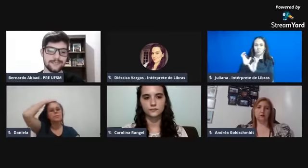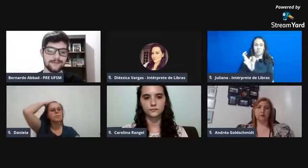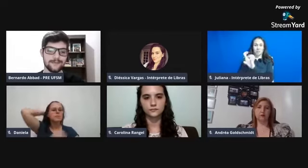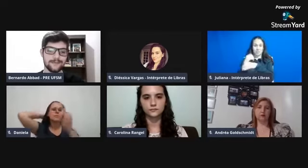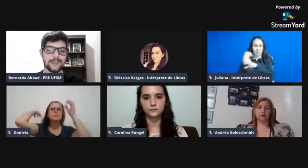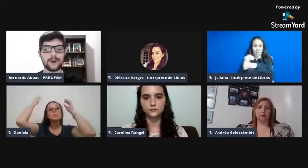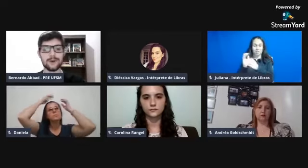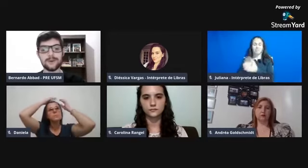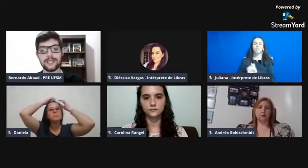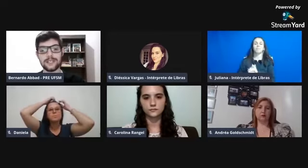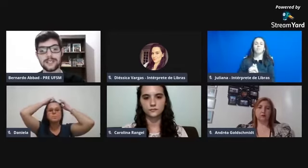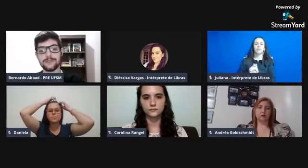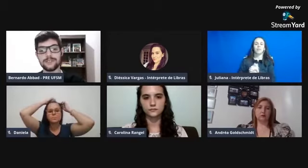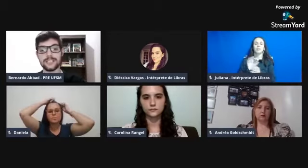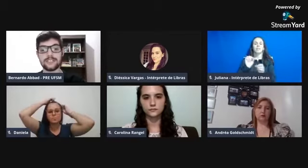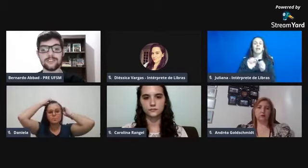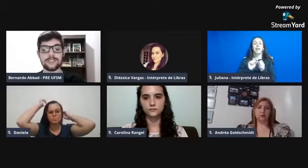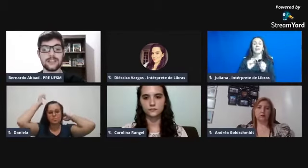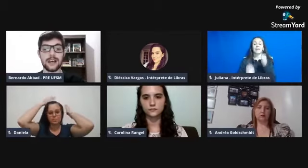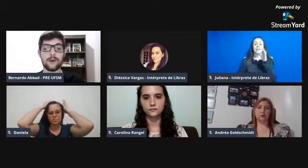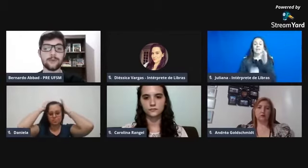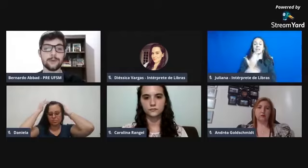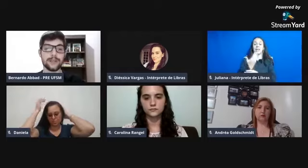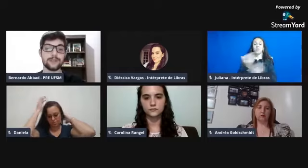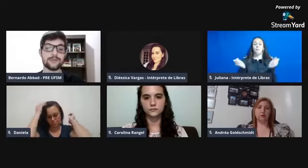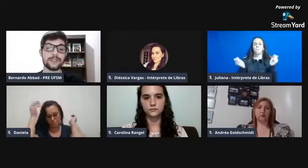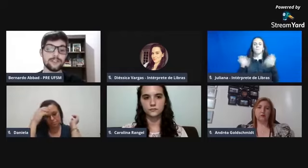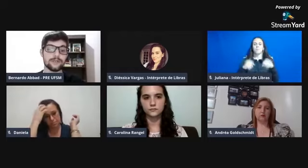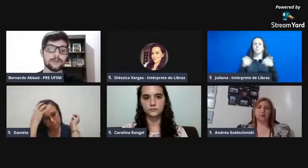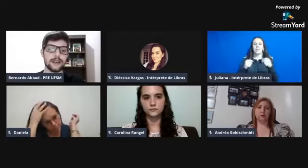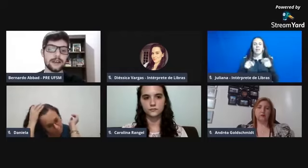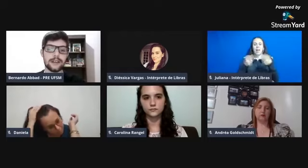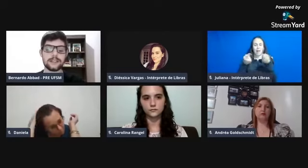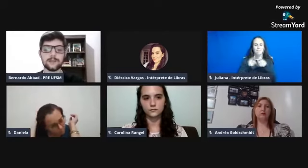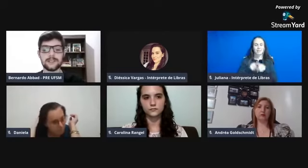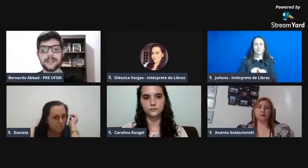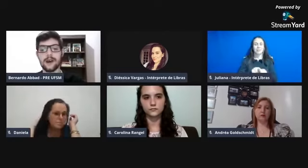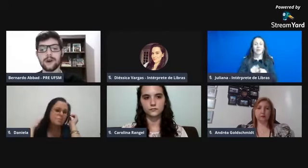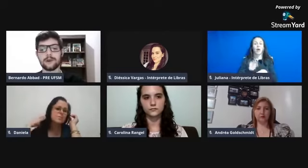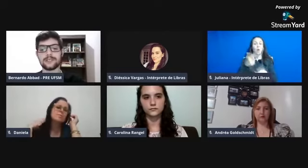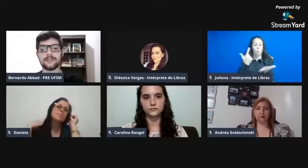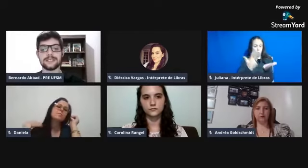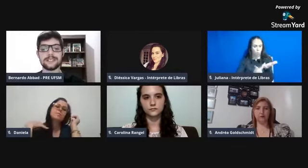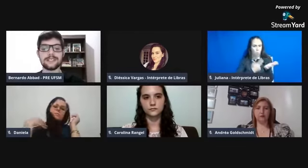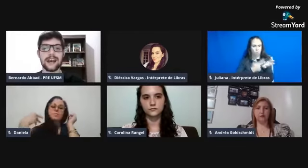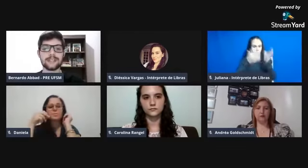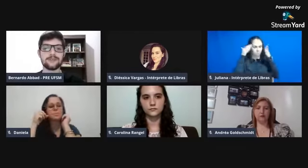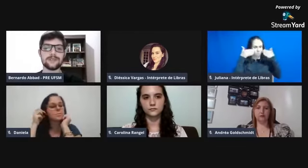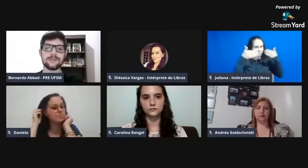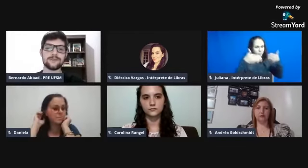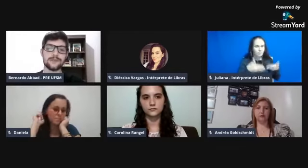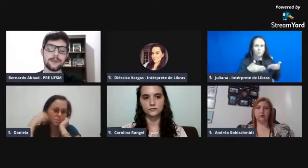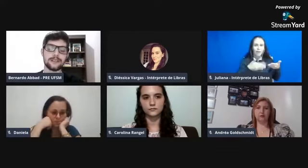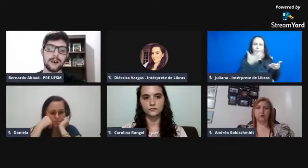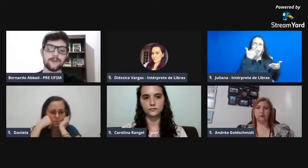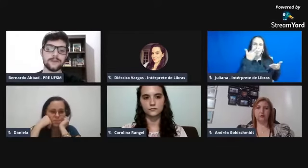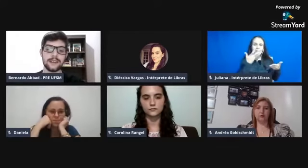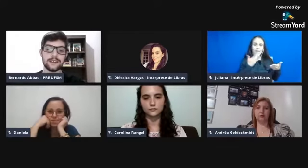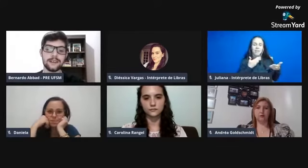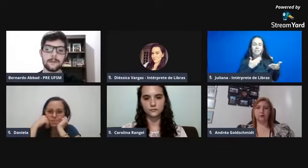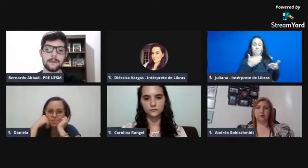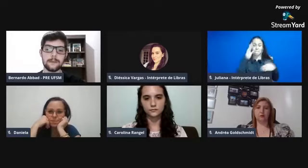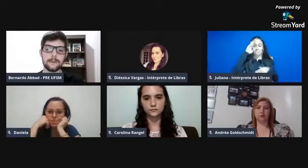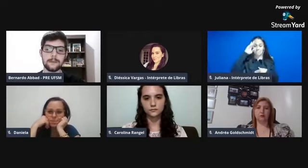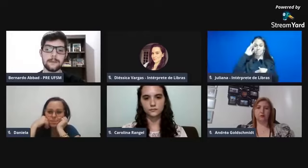parcerias. O livro se destina ao público infantil, em especial aos anos iniciais do ensino fundamental